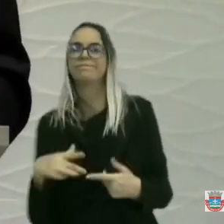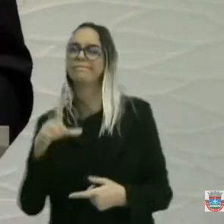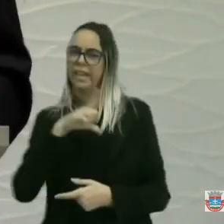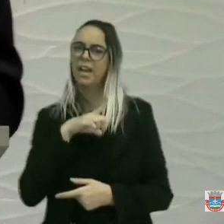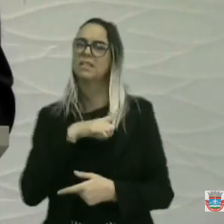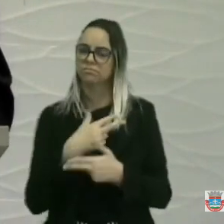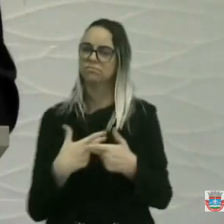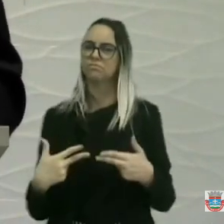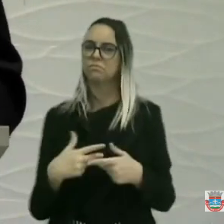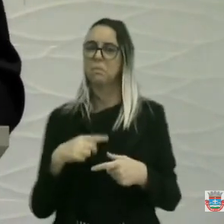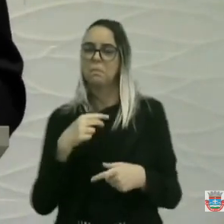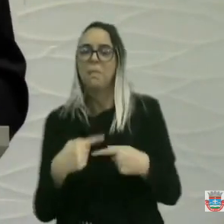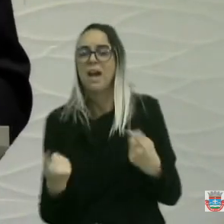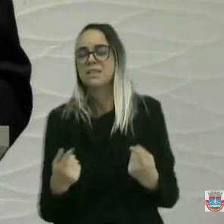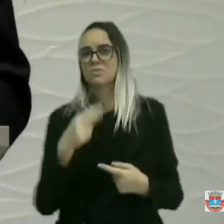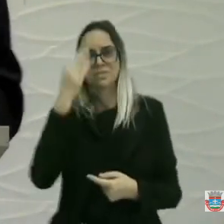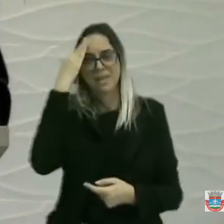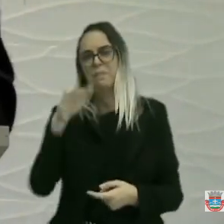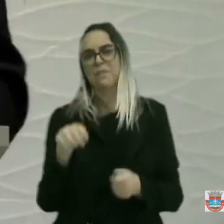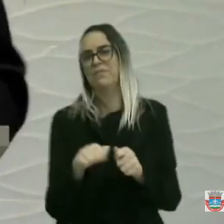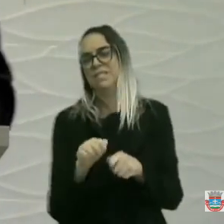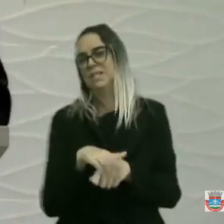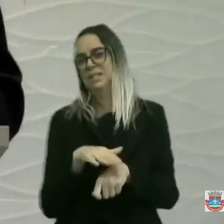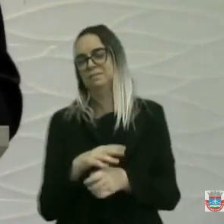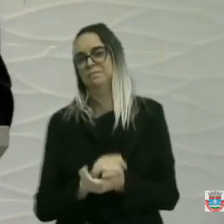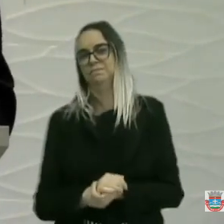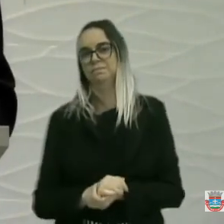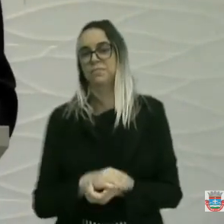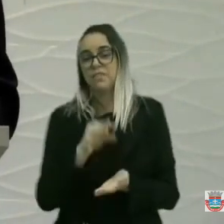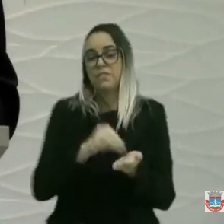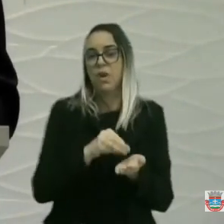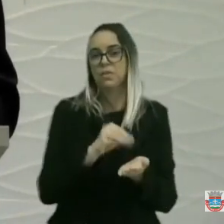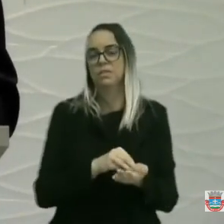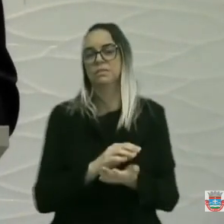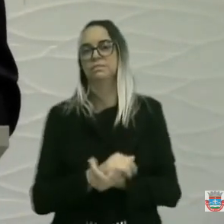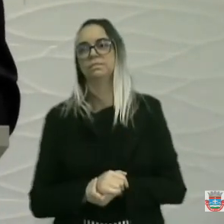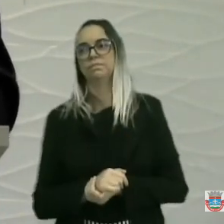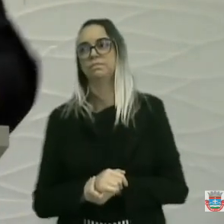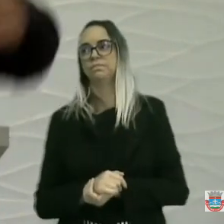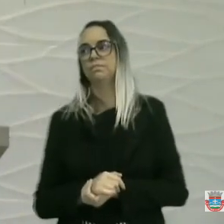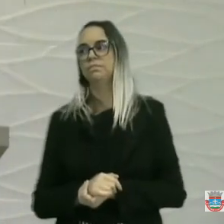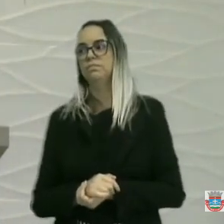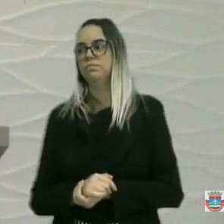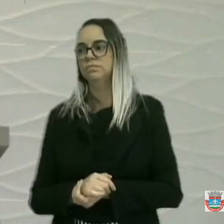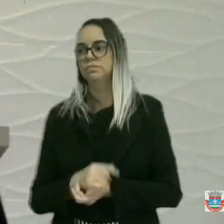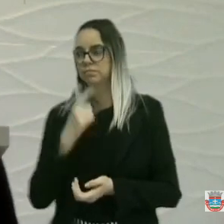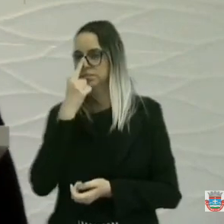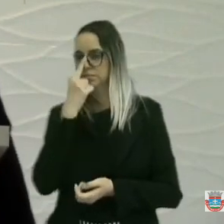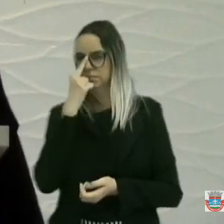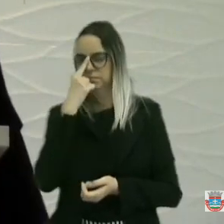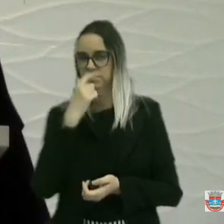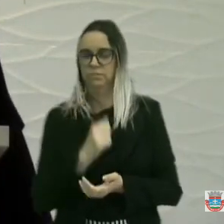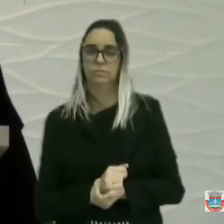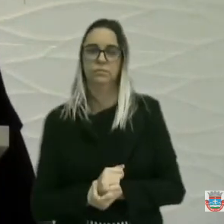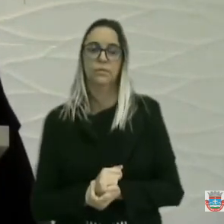tem competência. Falta competência da administração municipal. Tem um buraco ali em Nelsapateiro.